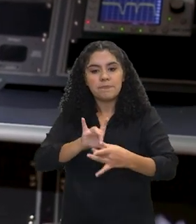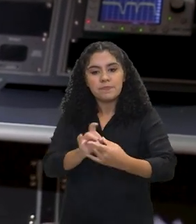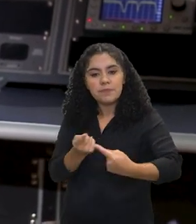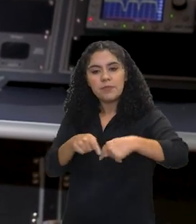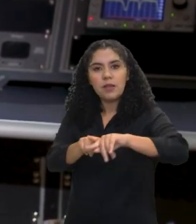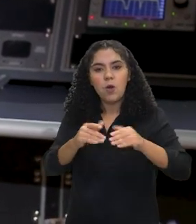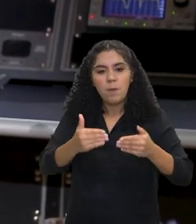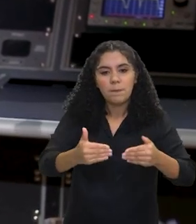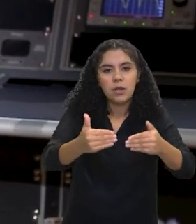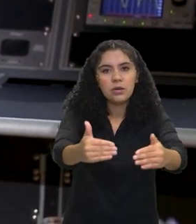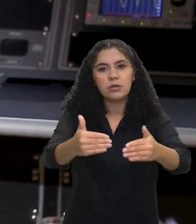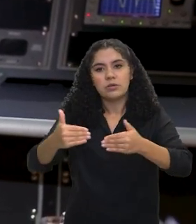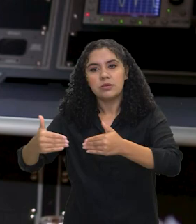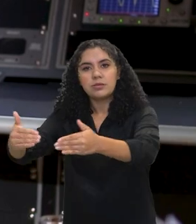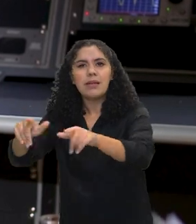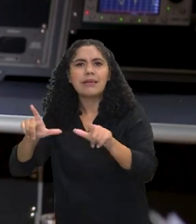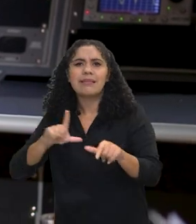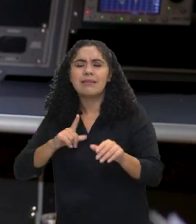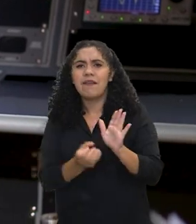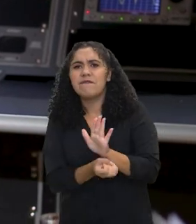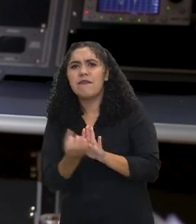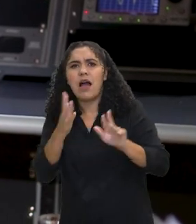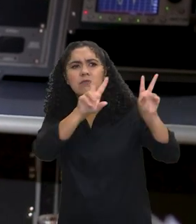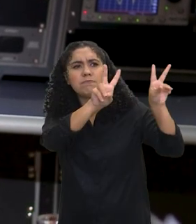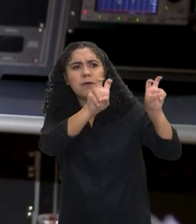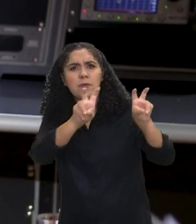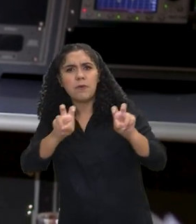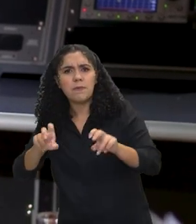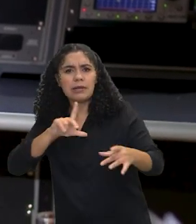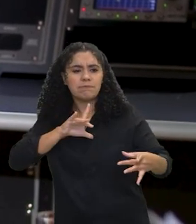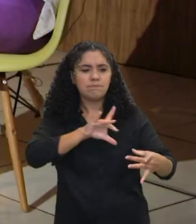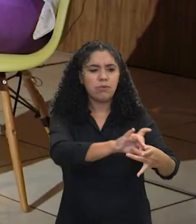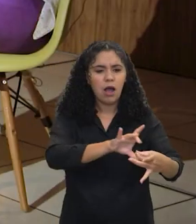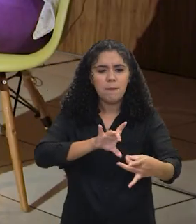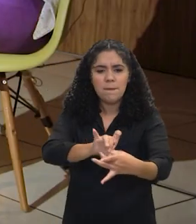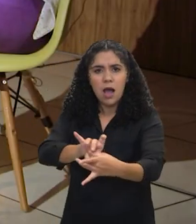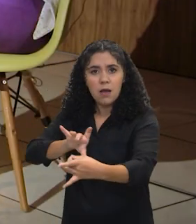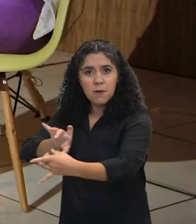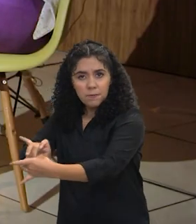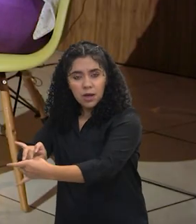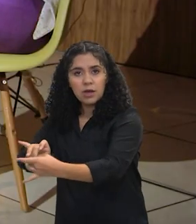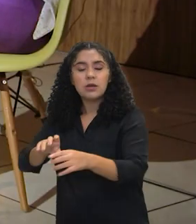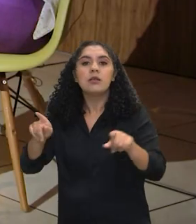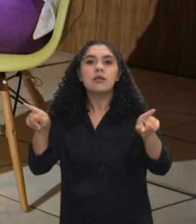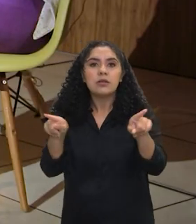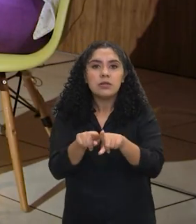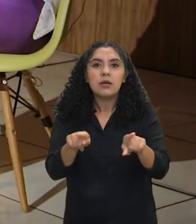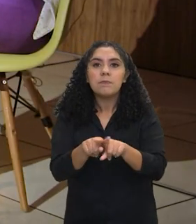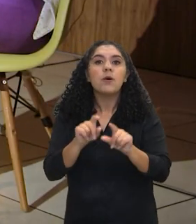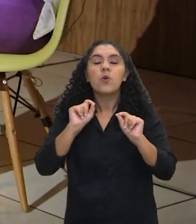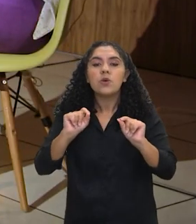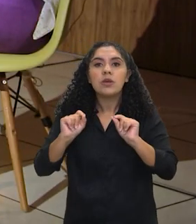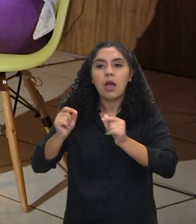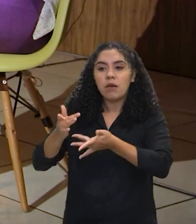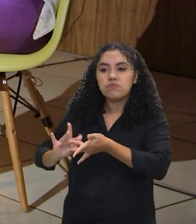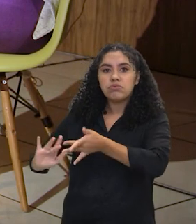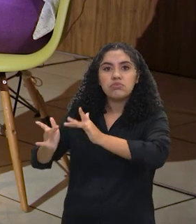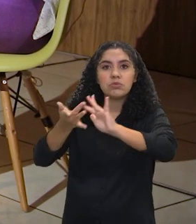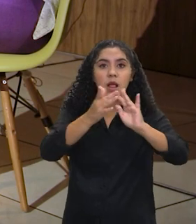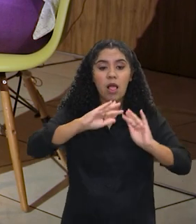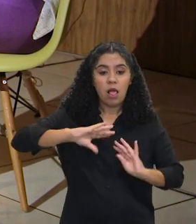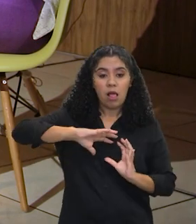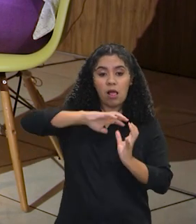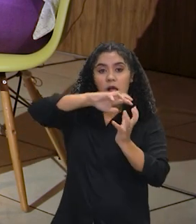a gente pudesse ter uma série de ações de proteção de públicos vulneráveis. somado a um âmbito de articulação internacional,